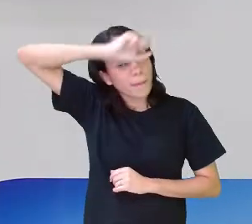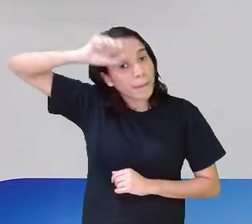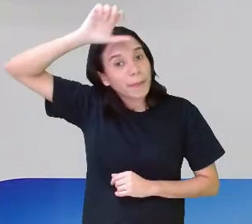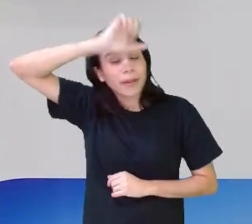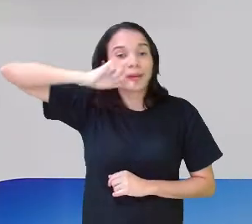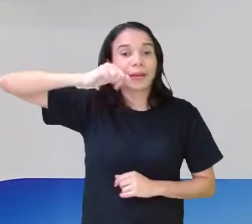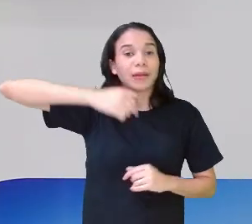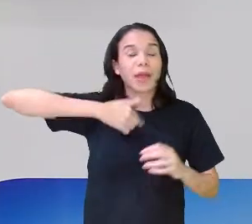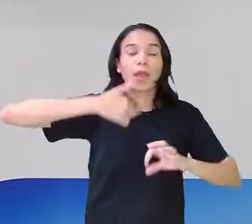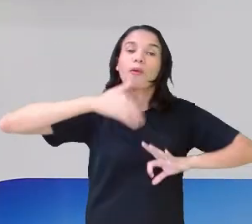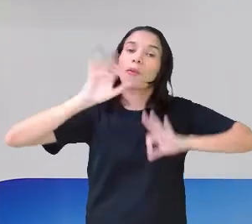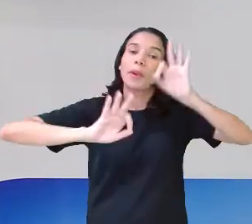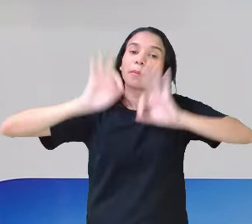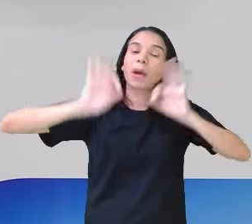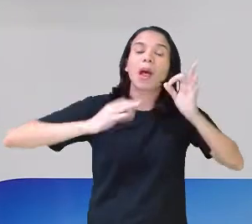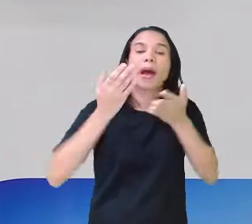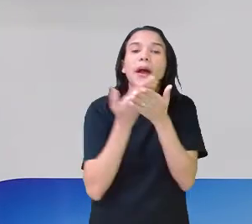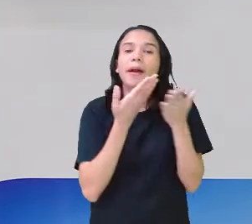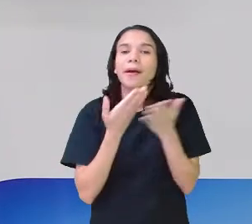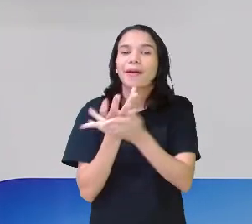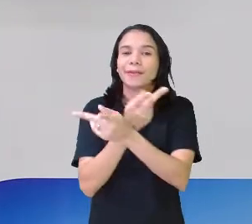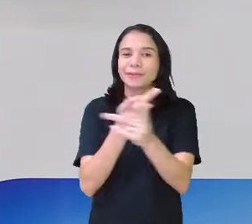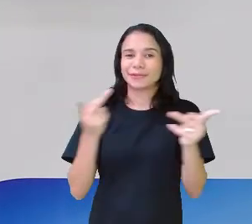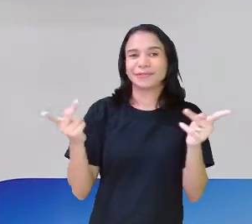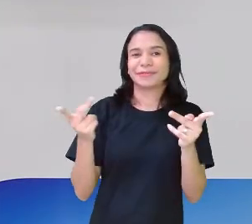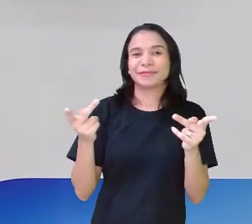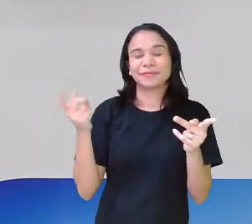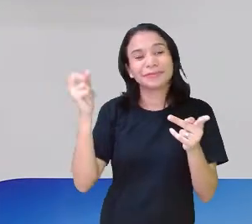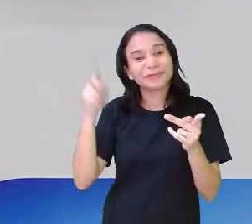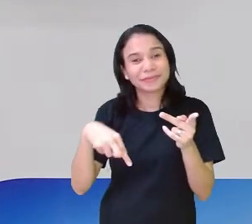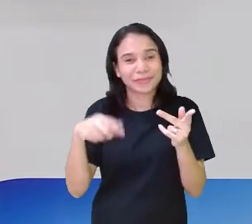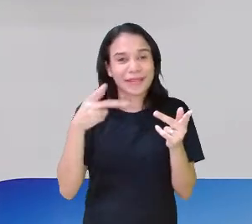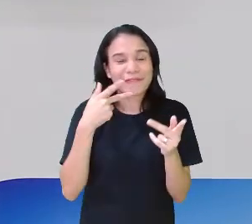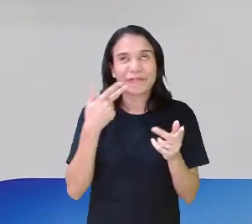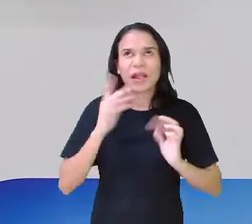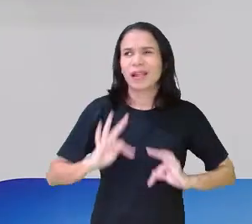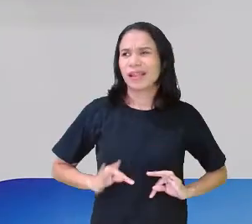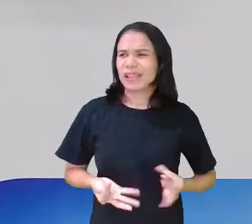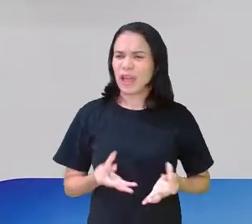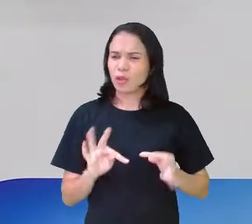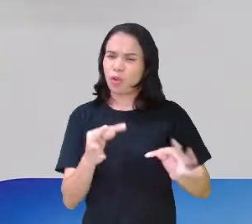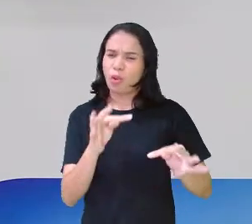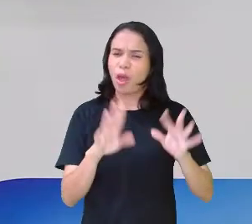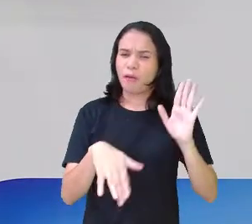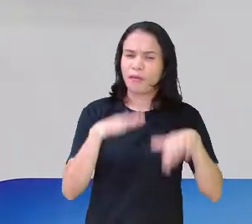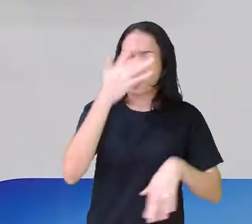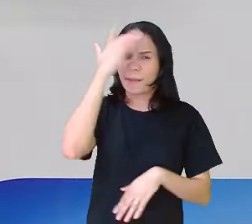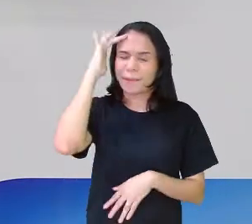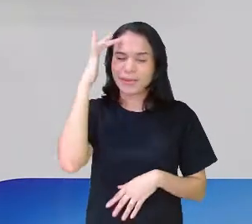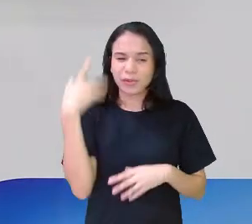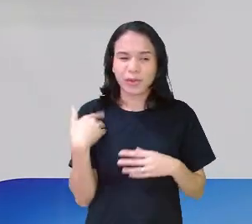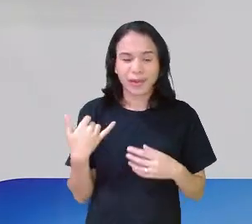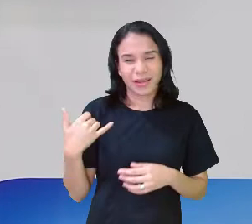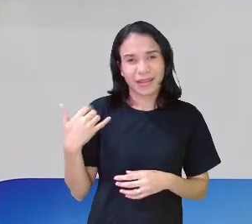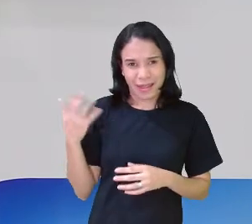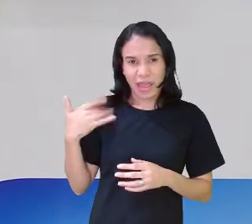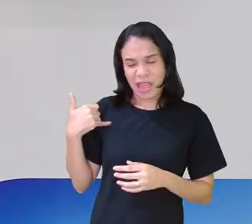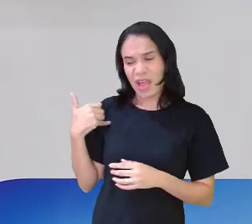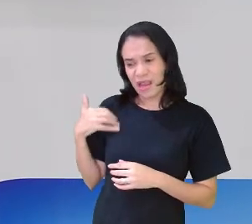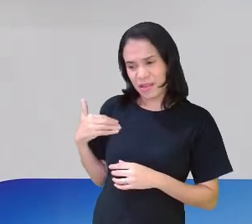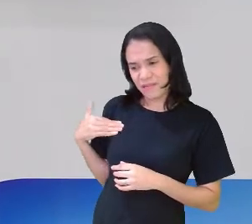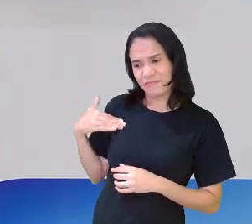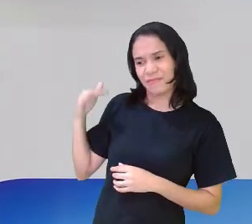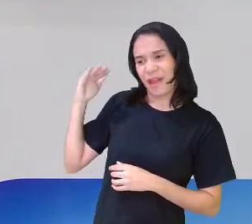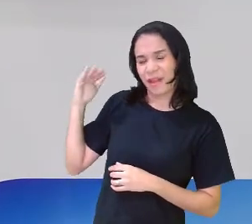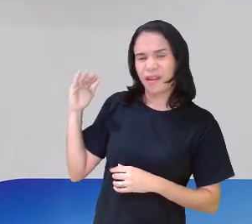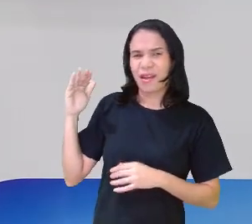quando estava preparando essa aula pra vocês. Essa questão muito tecnológica, às vezes a gente tem um pouquinho mais de idade que vocês. Alguns, né?